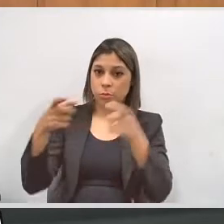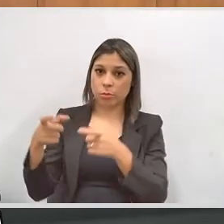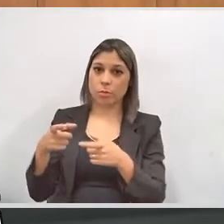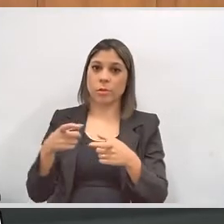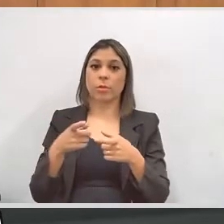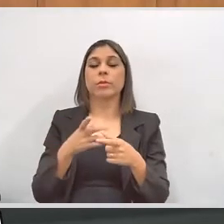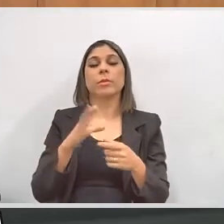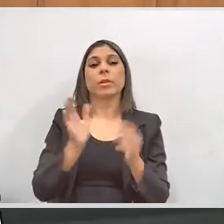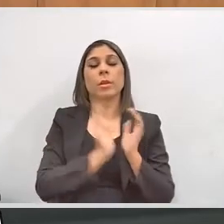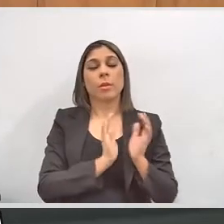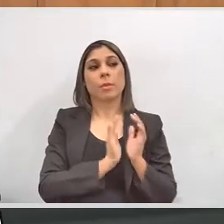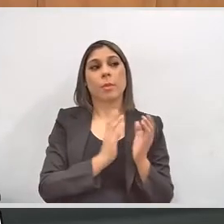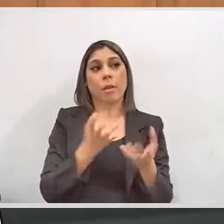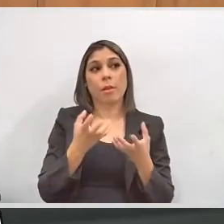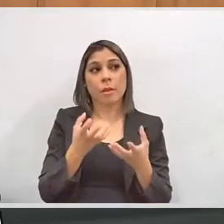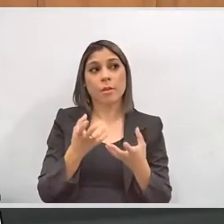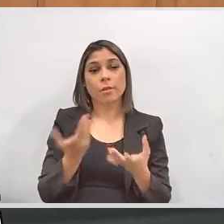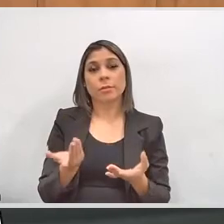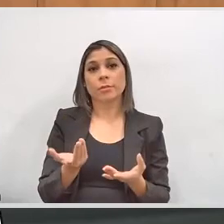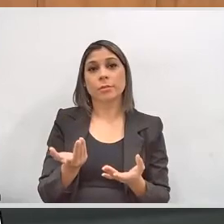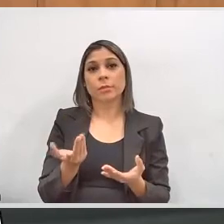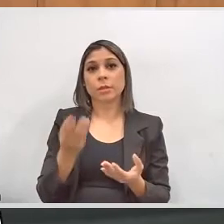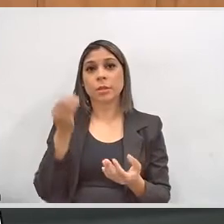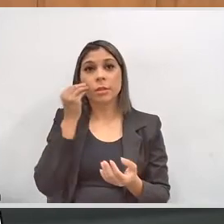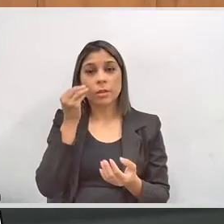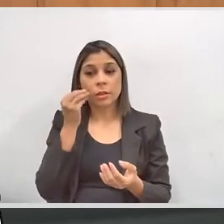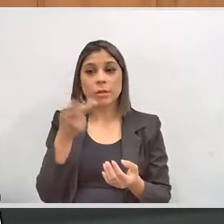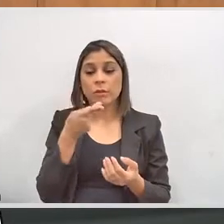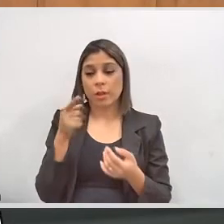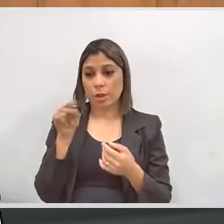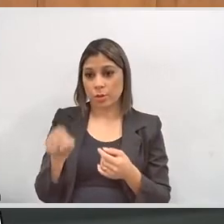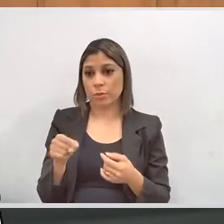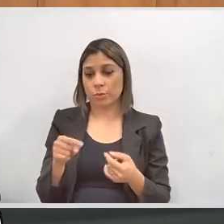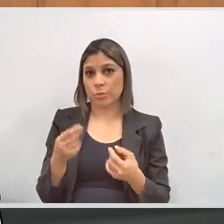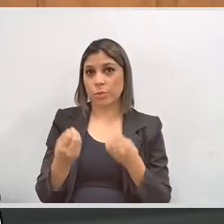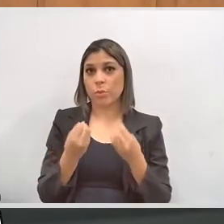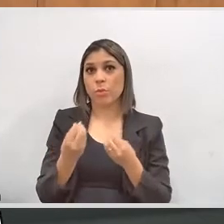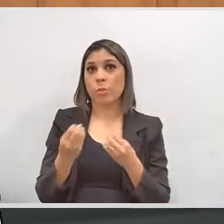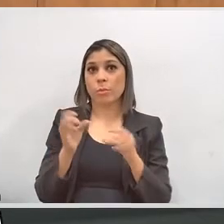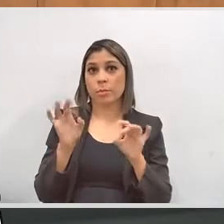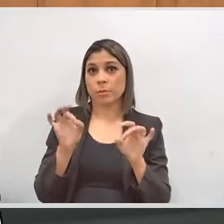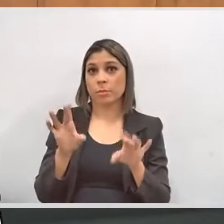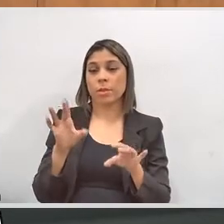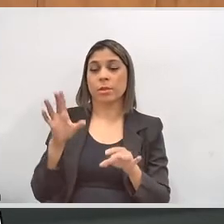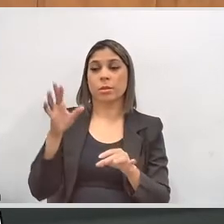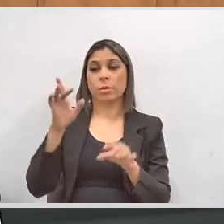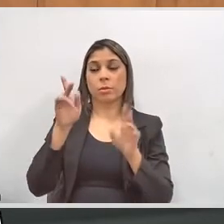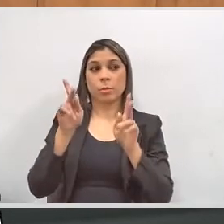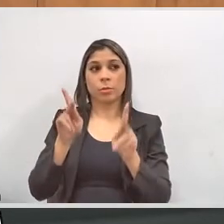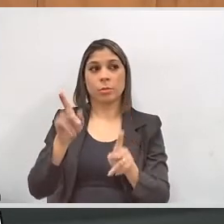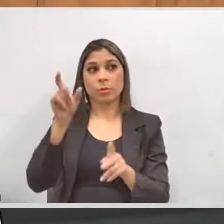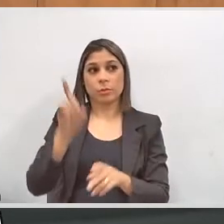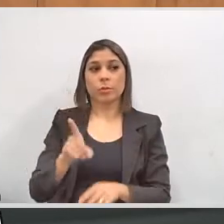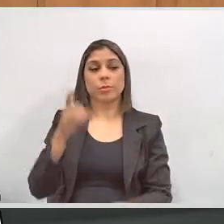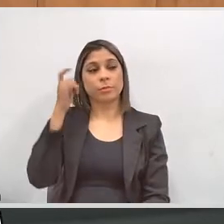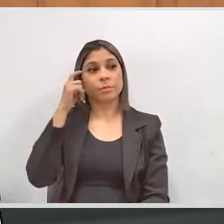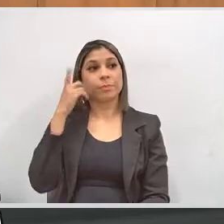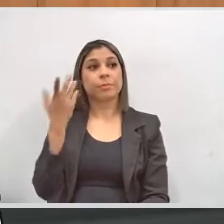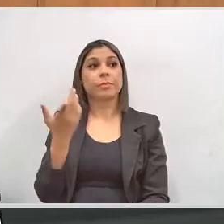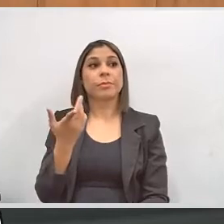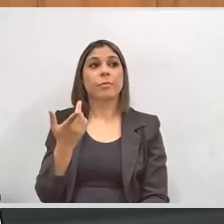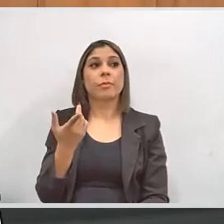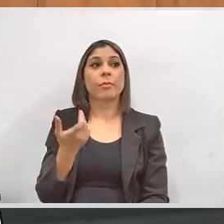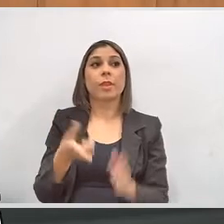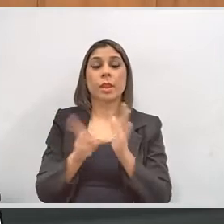Facilitaria muito. Então, eu gostaria de que nós pudéssemos debater sobre isso, dessas condições especiais. Só antes